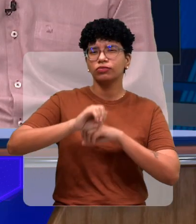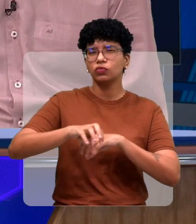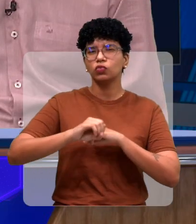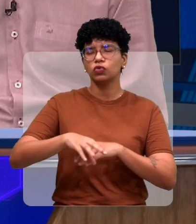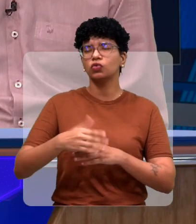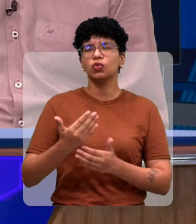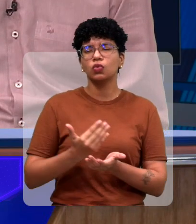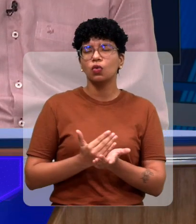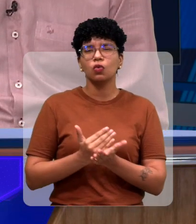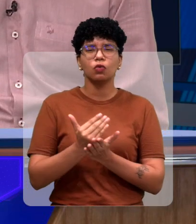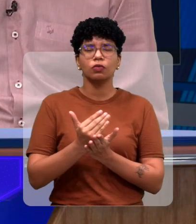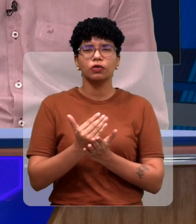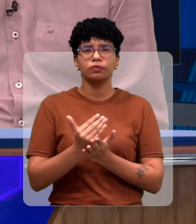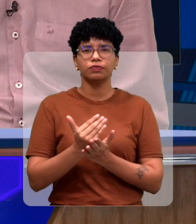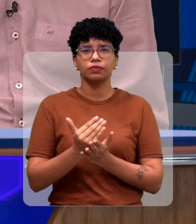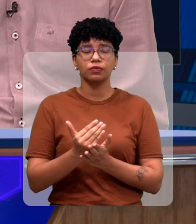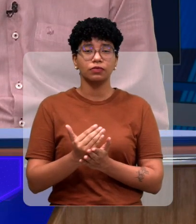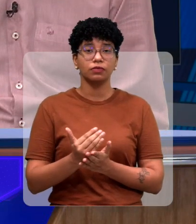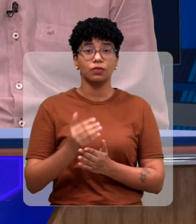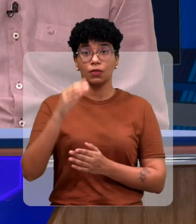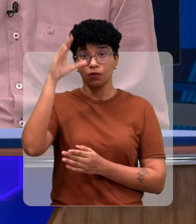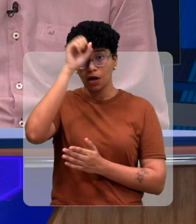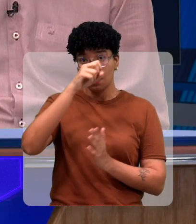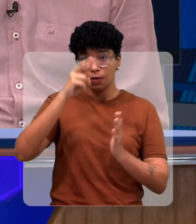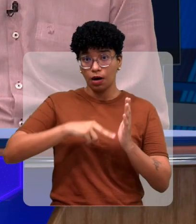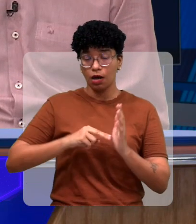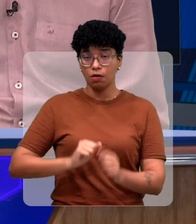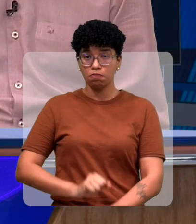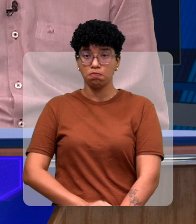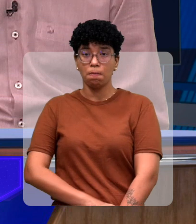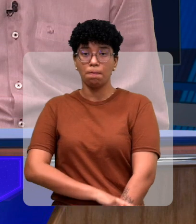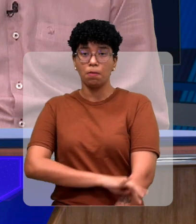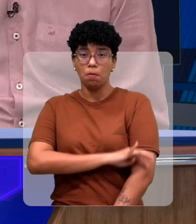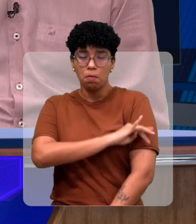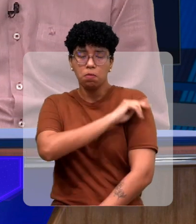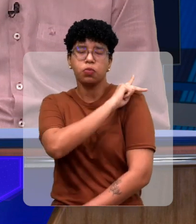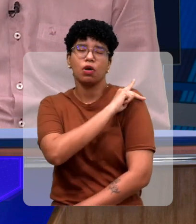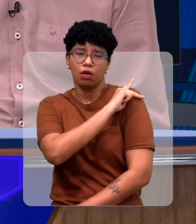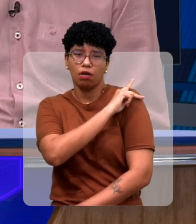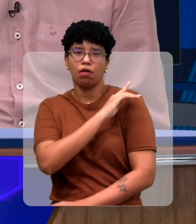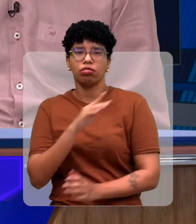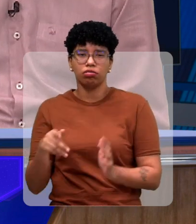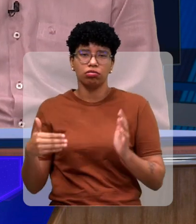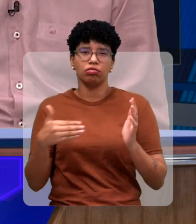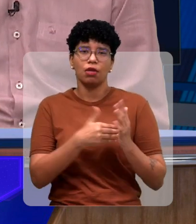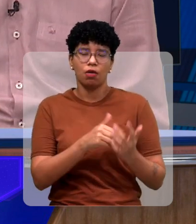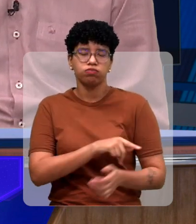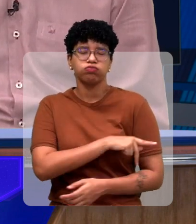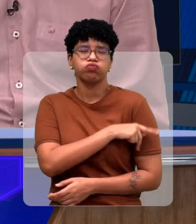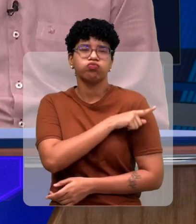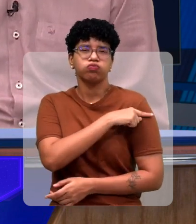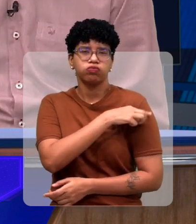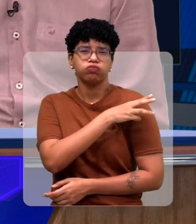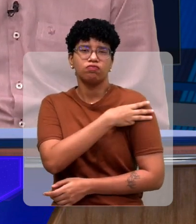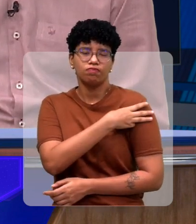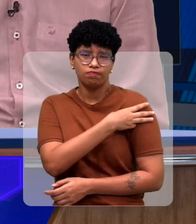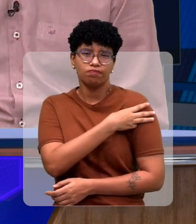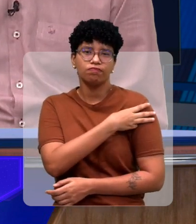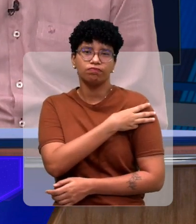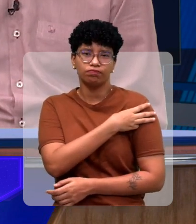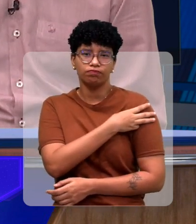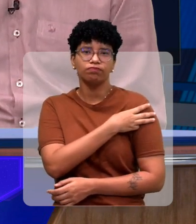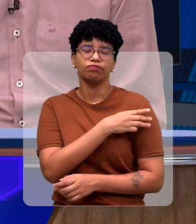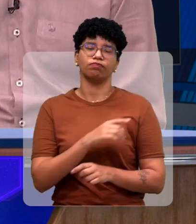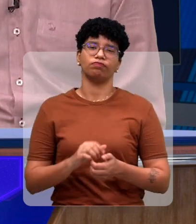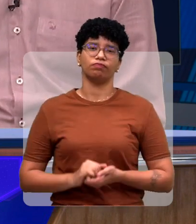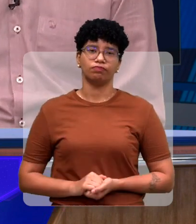dar alfabetização até onde? Vai dar alfabetização até o apoio pedagógico do ensino fundamental